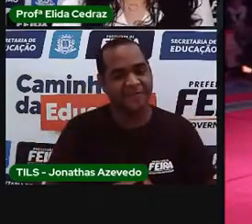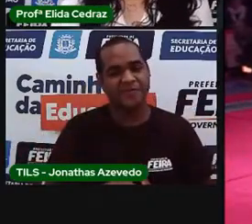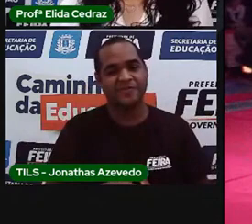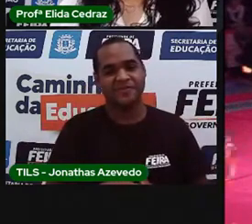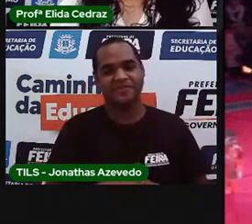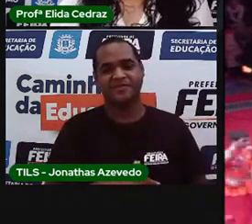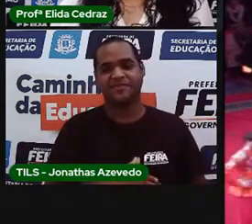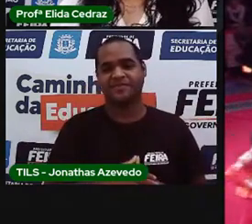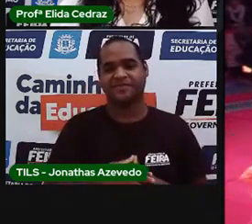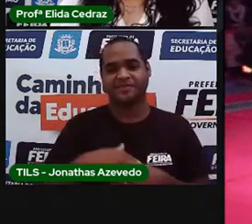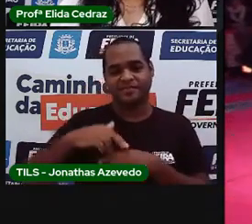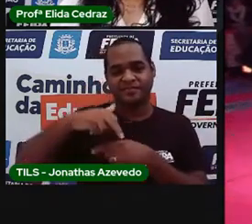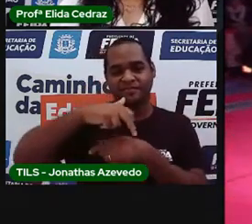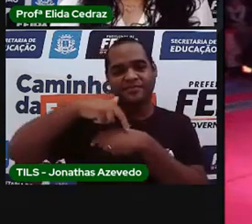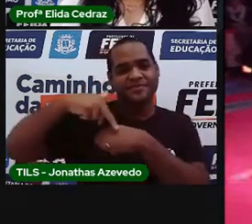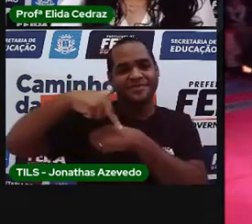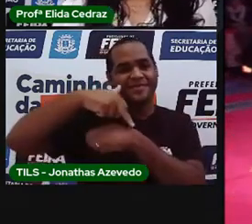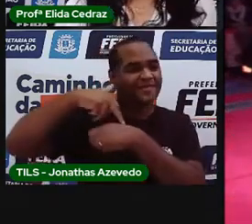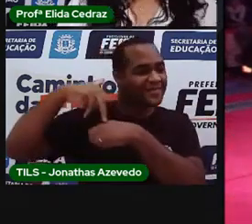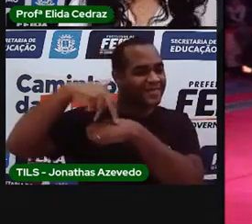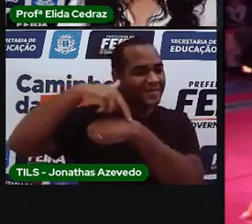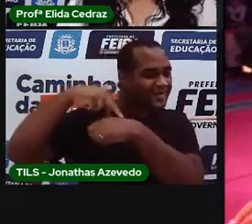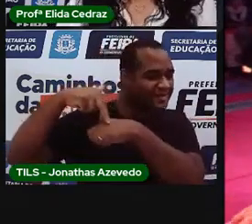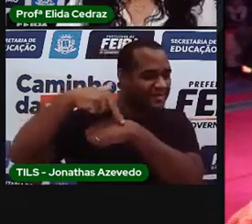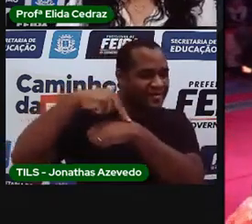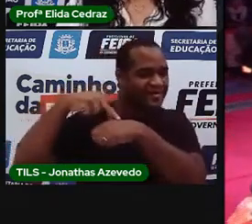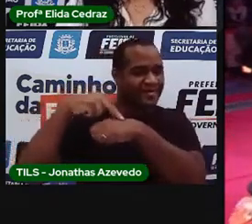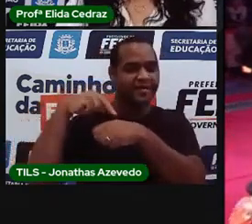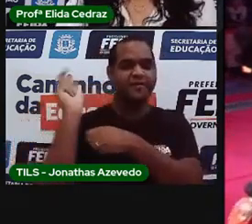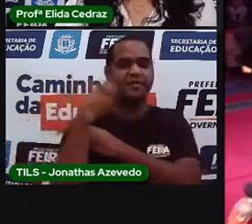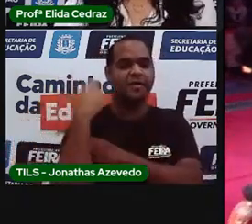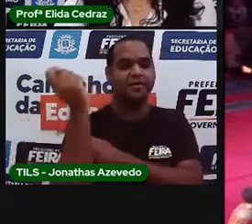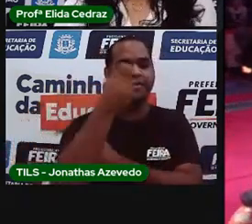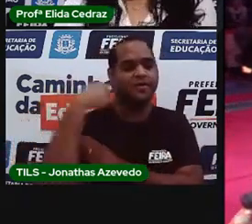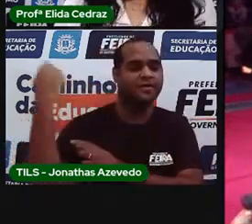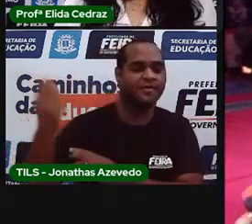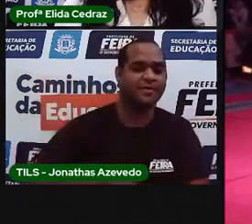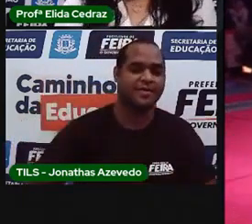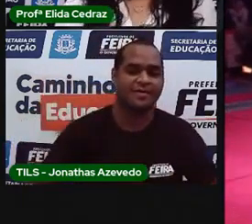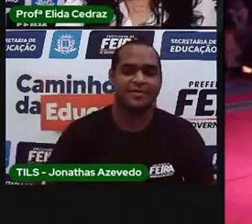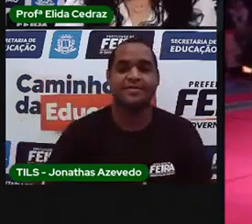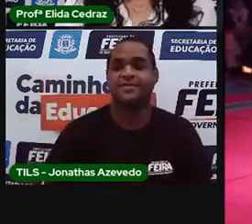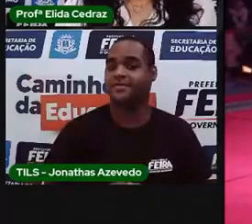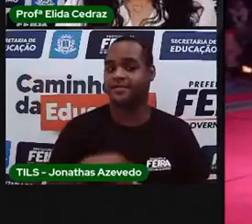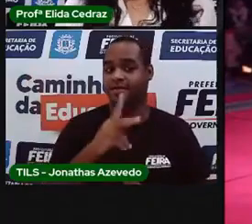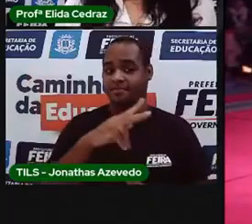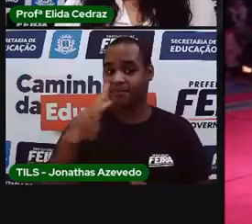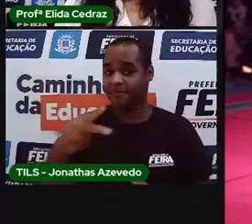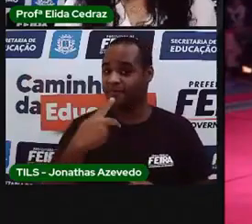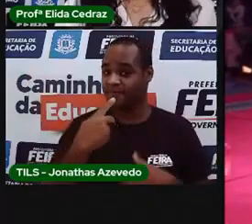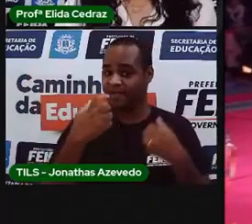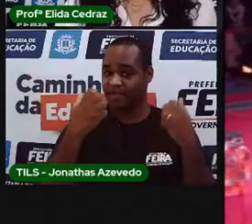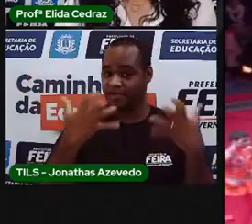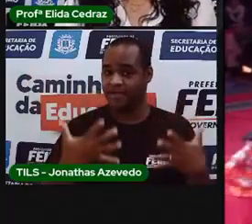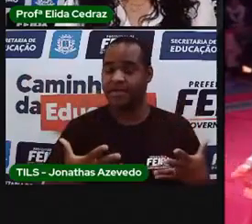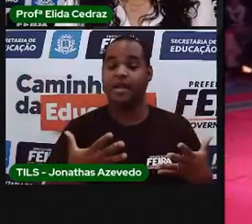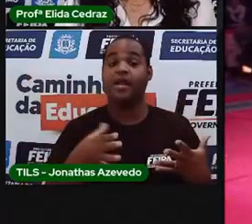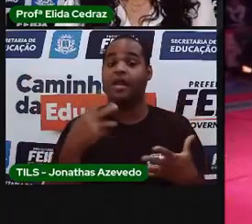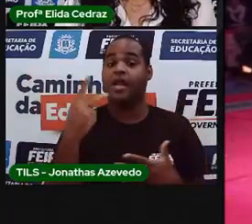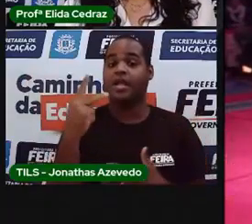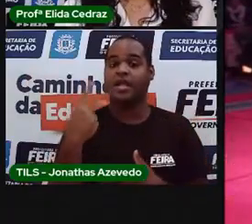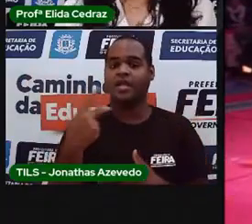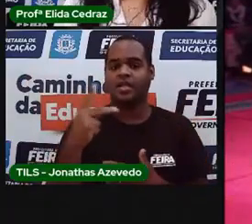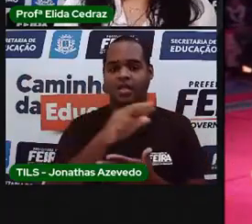E uma ginasta olímpica com a sua fita. Como a Pro falou, a acrobacia tem